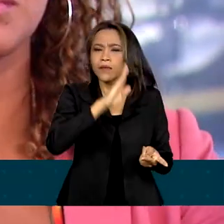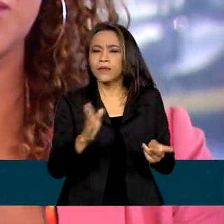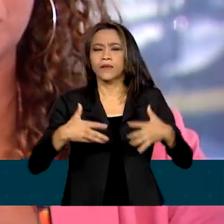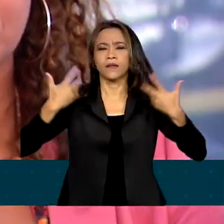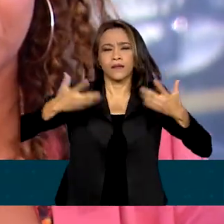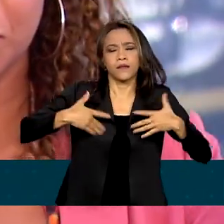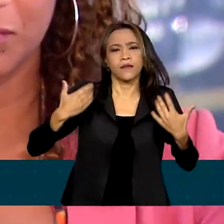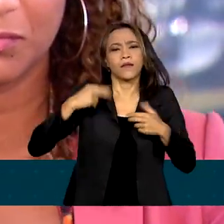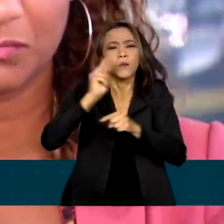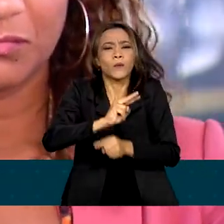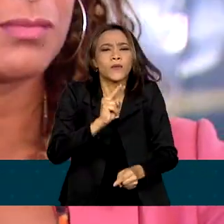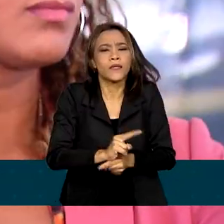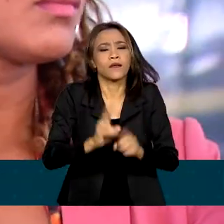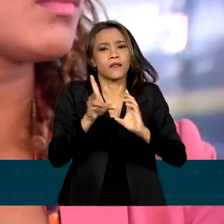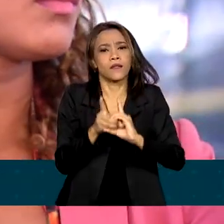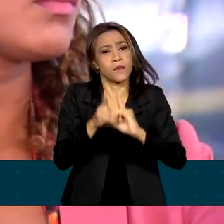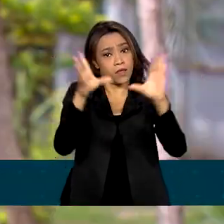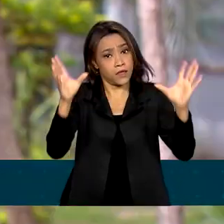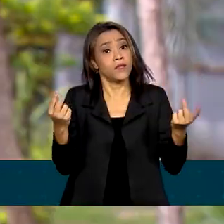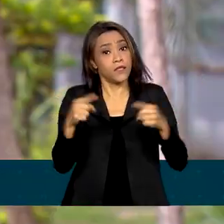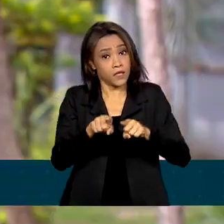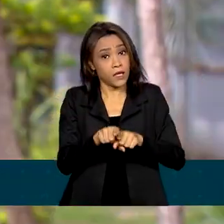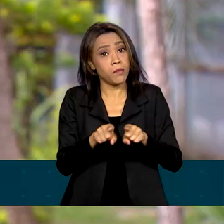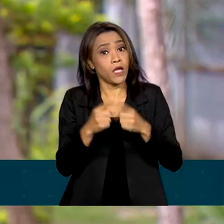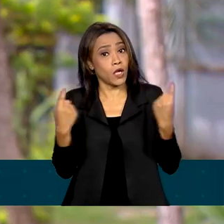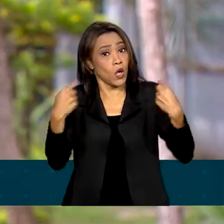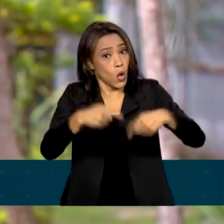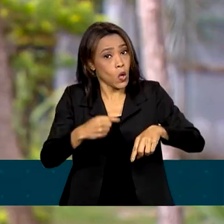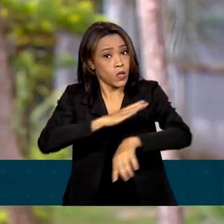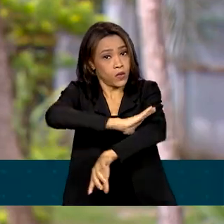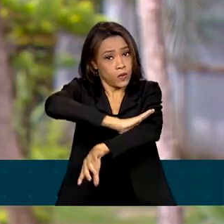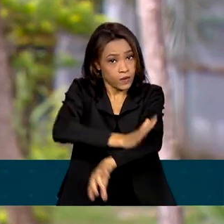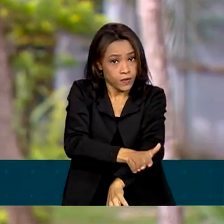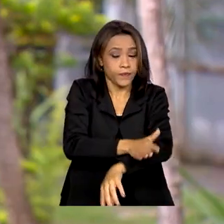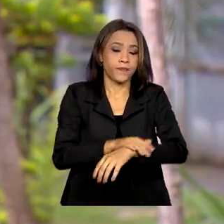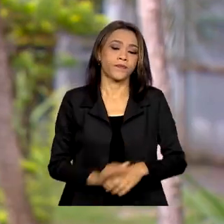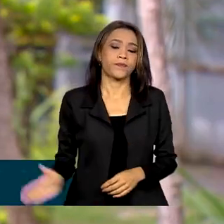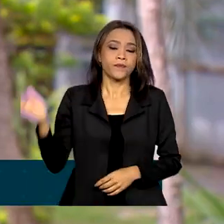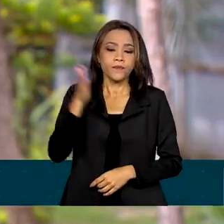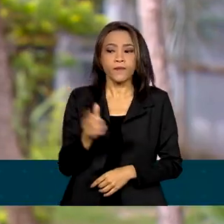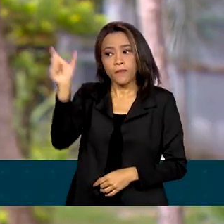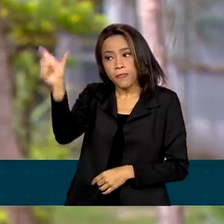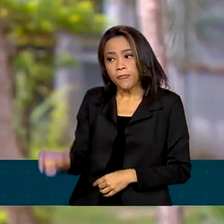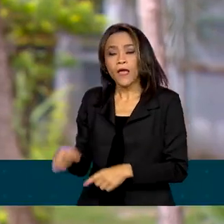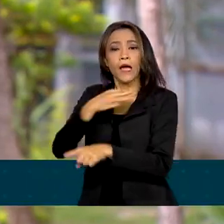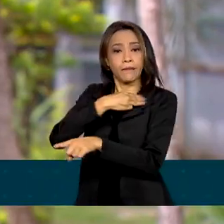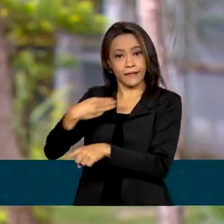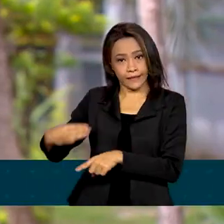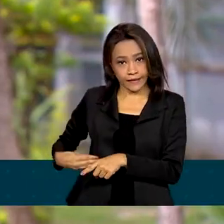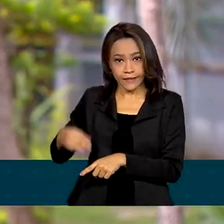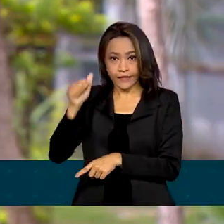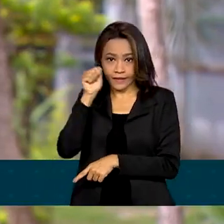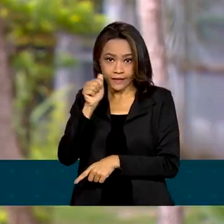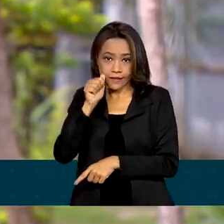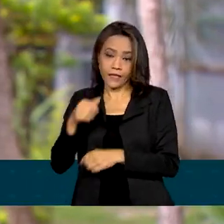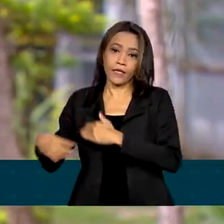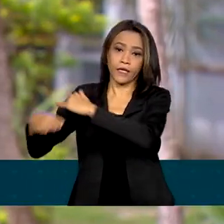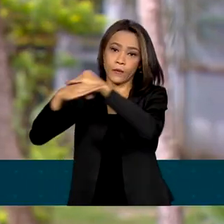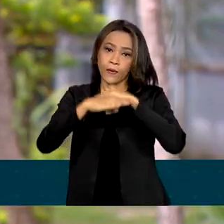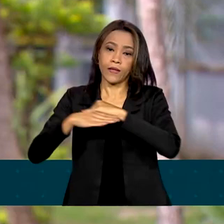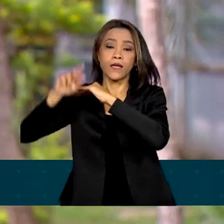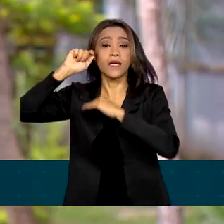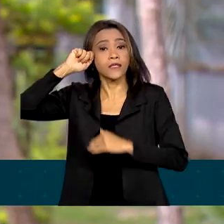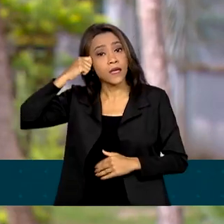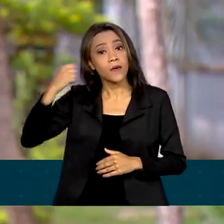democracia e do combate ao racismo. Segundo a ministra da Igualdade Racial, Aniele Franco, o objetivo é criar um